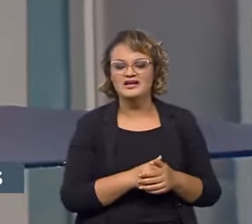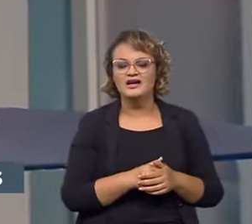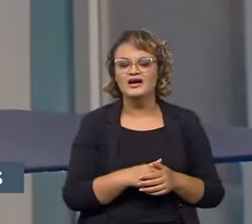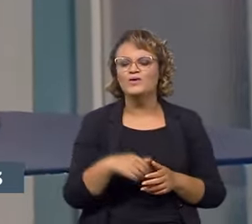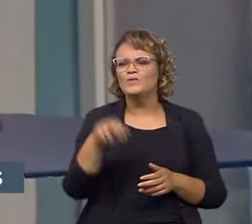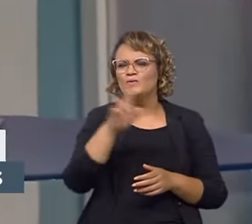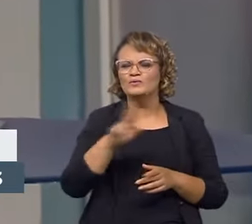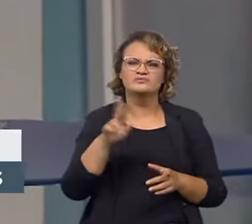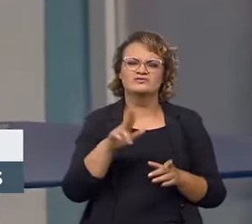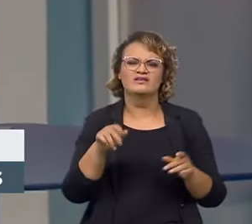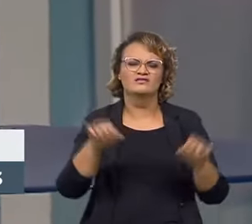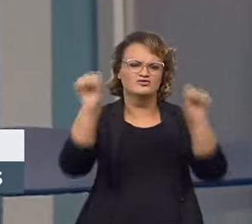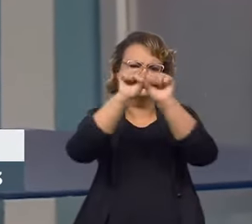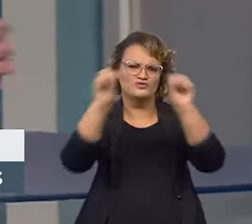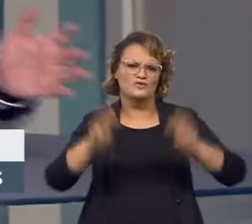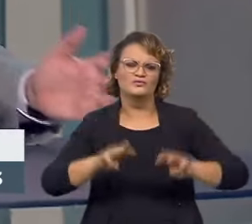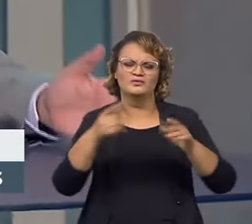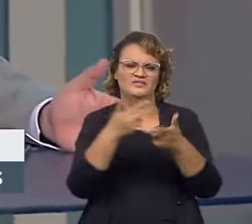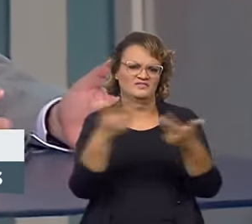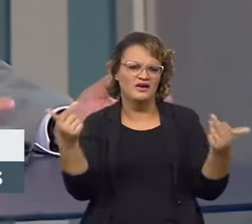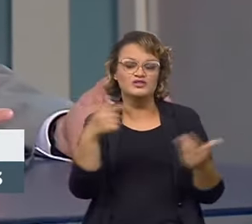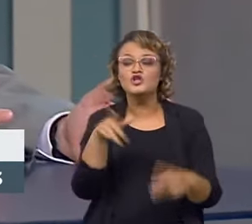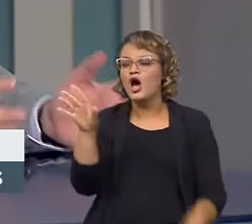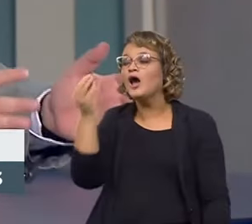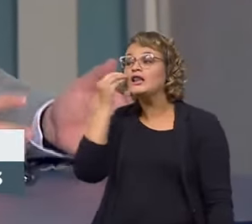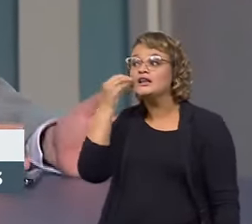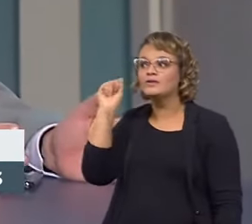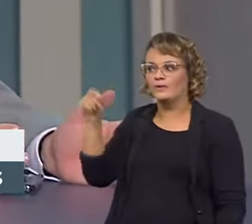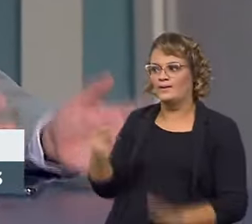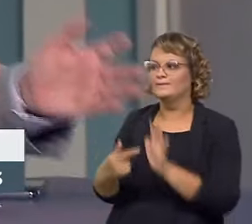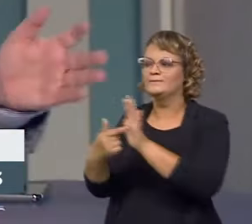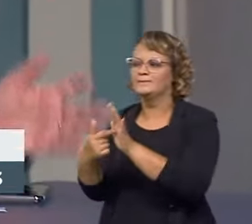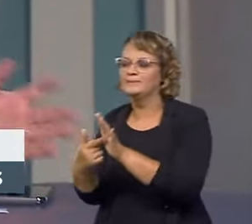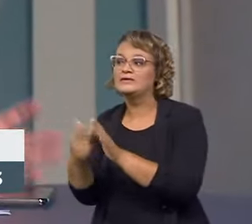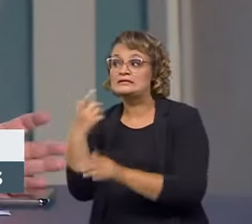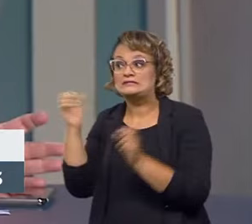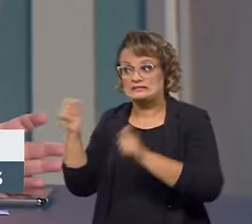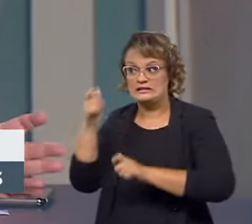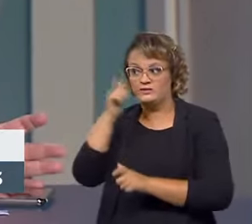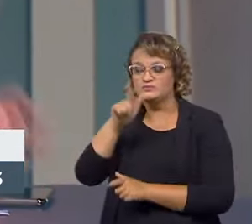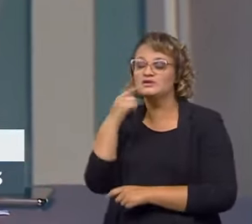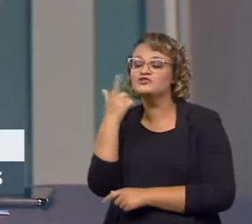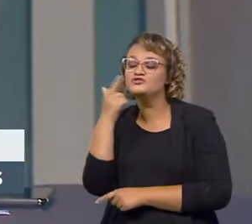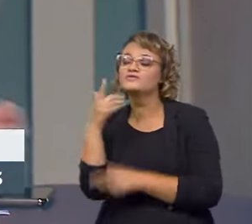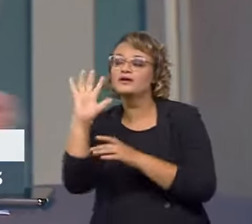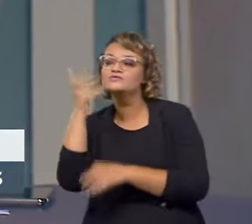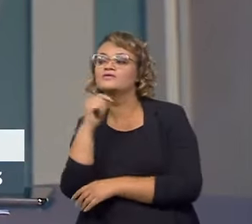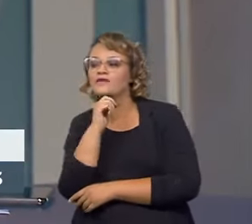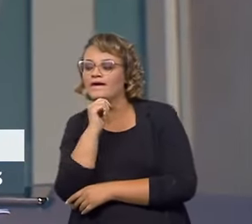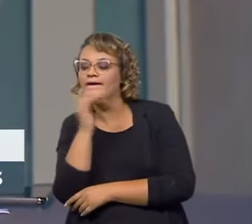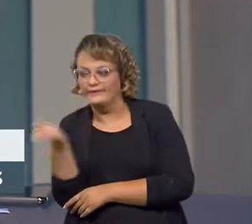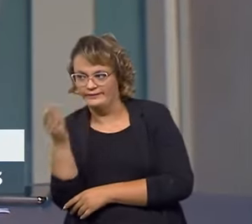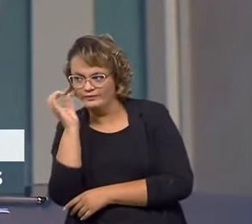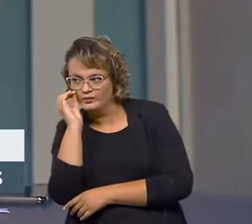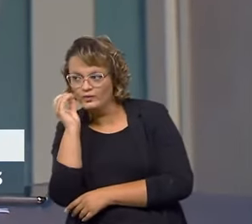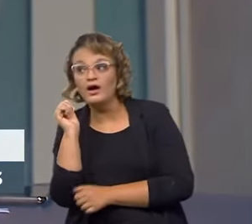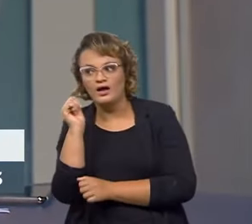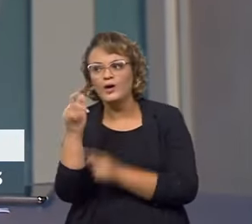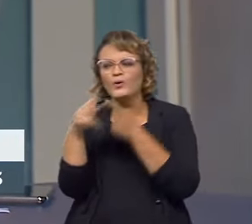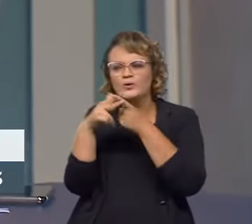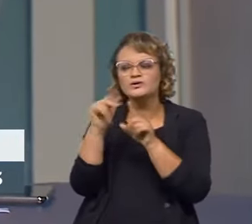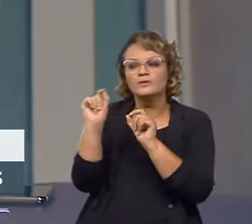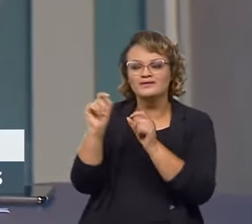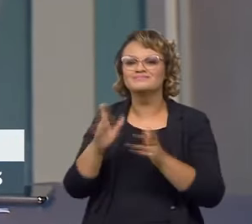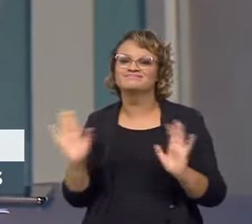o sandbox regulatório, por exemplo. Olha, experimenta isso daqui, a gente acompanha e, baseado nessa solução, a gente vai fazendo os ajustes